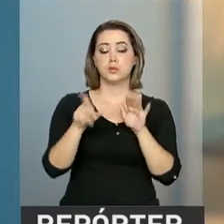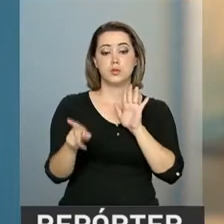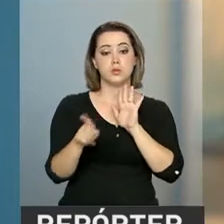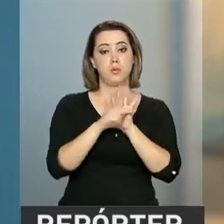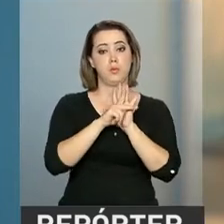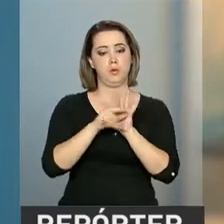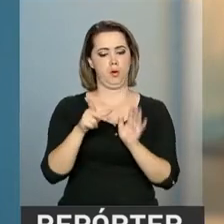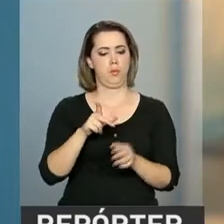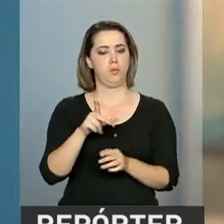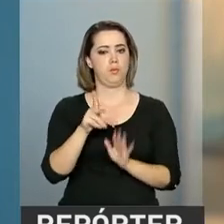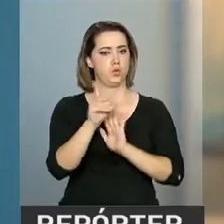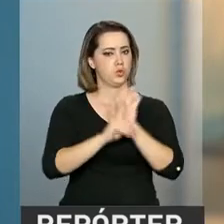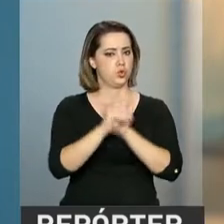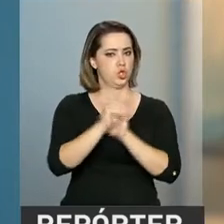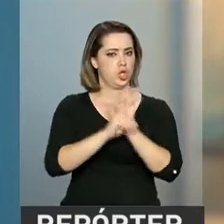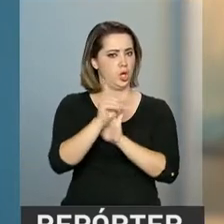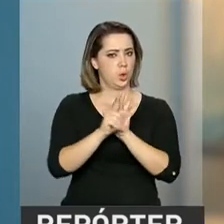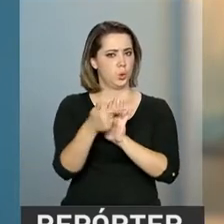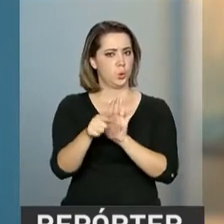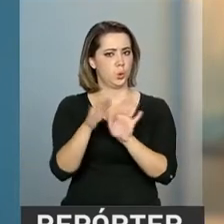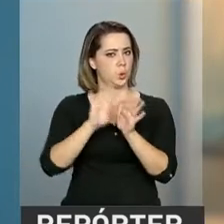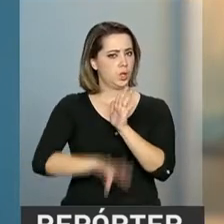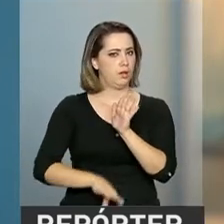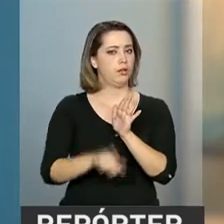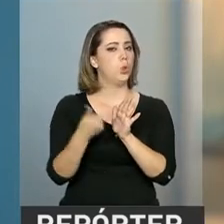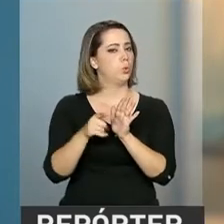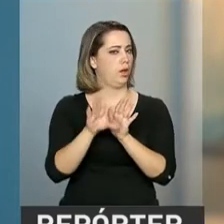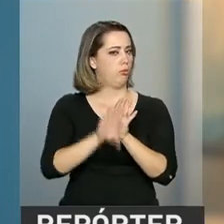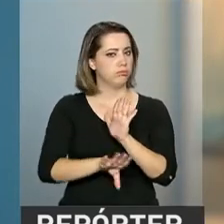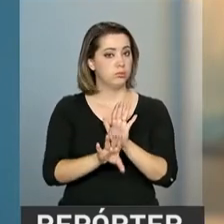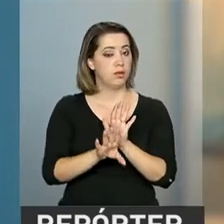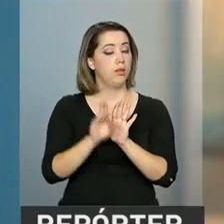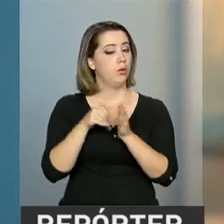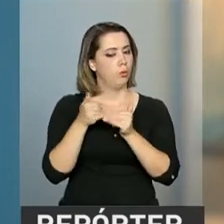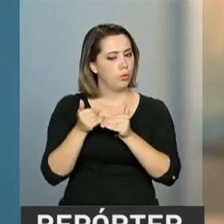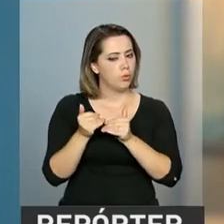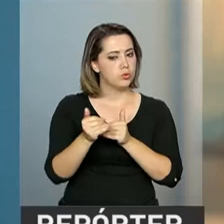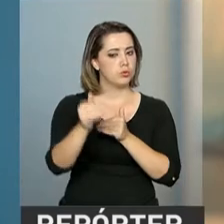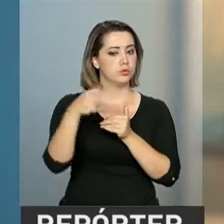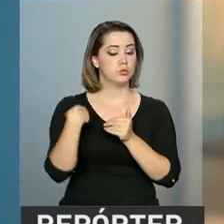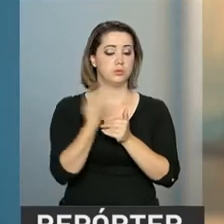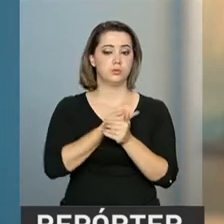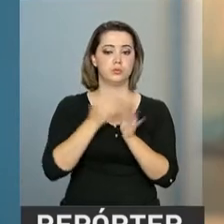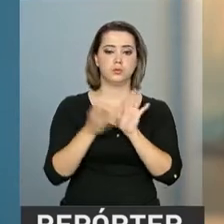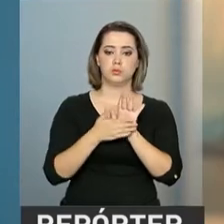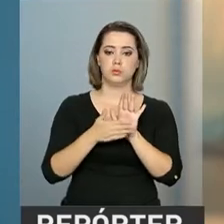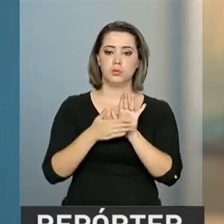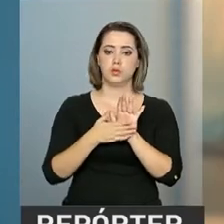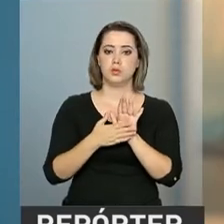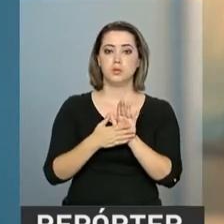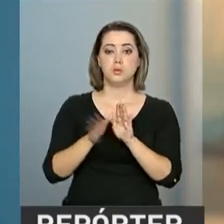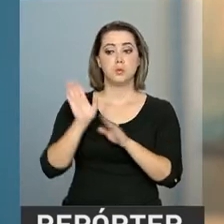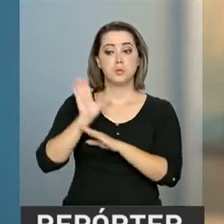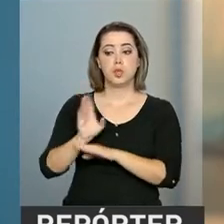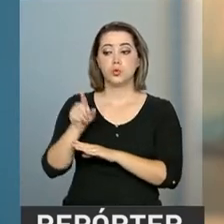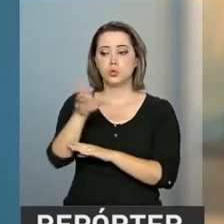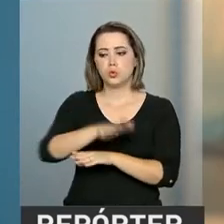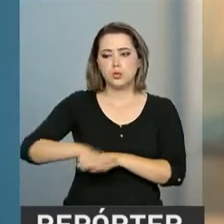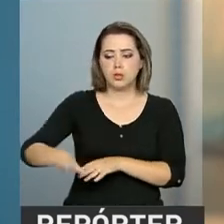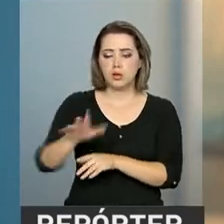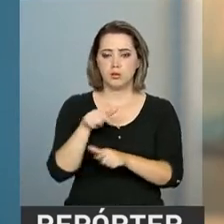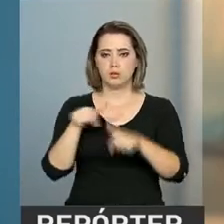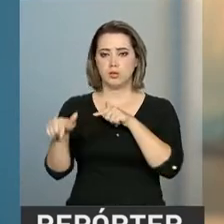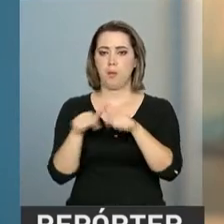direitos não serão revogados. A nossa proposta é pró-trabalhador porque